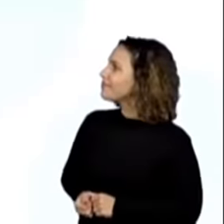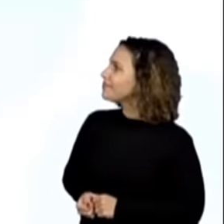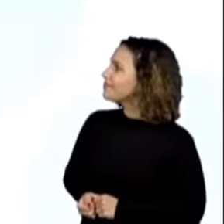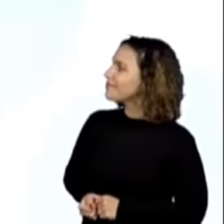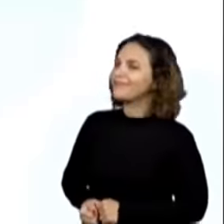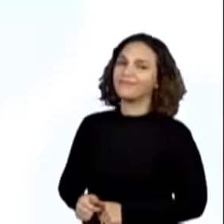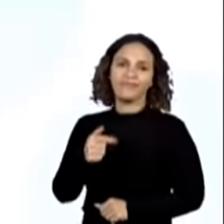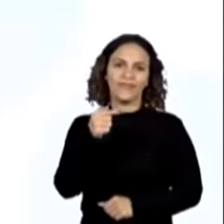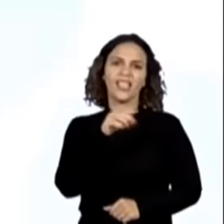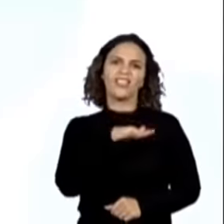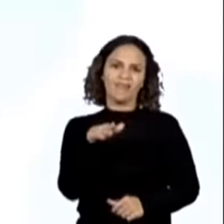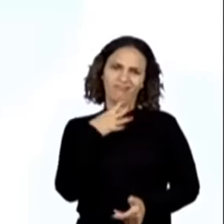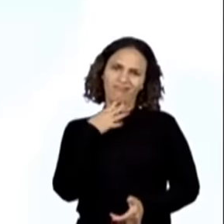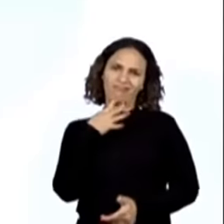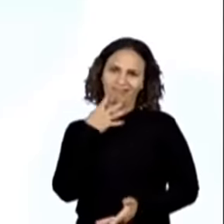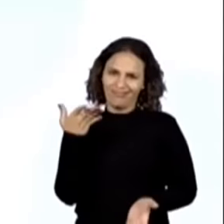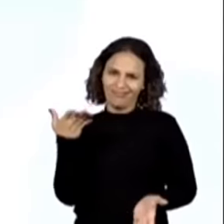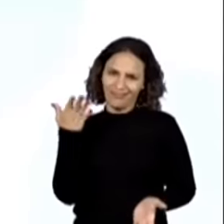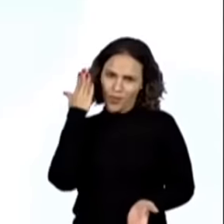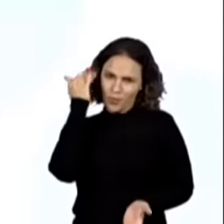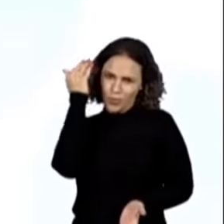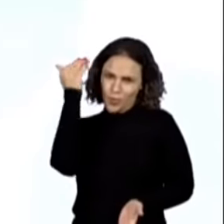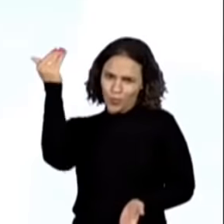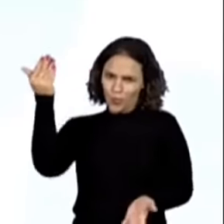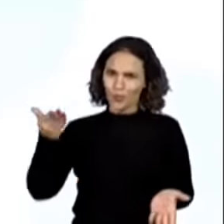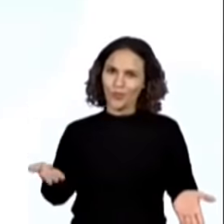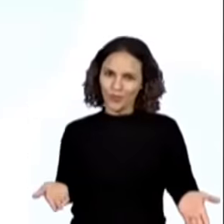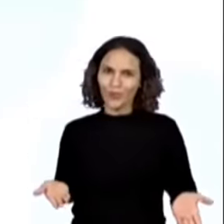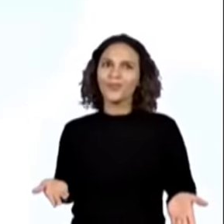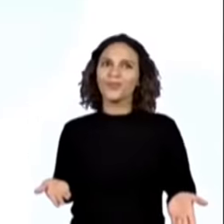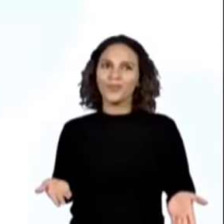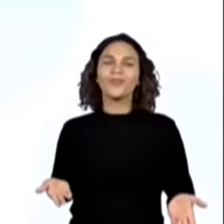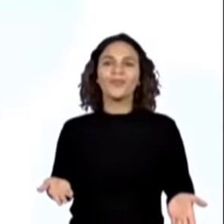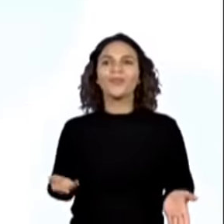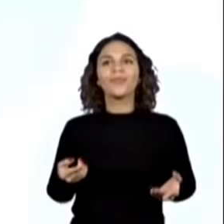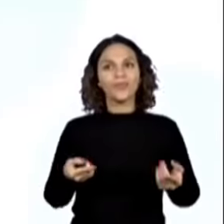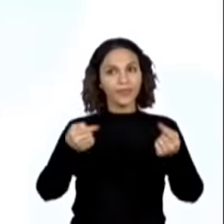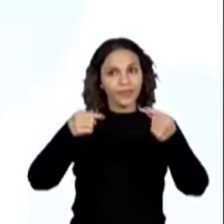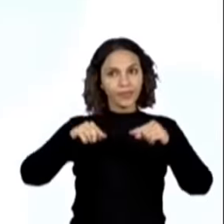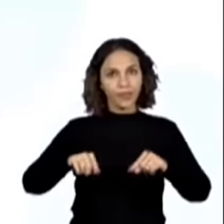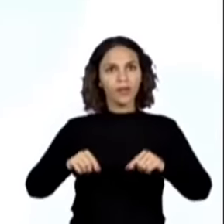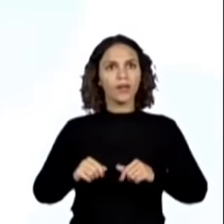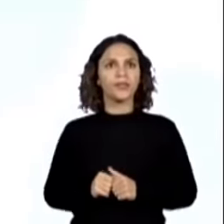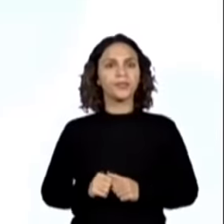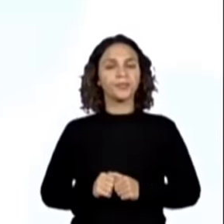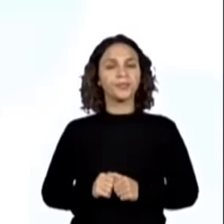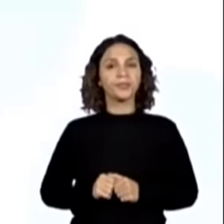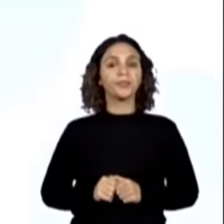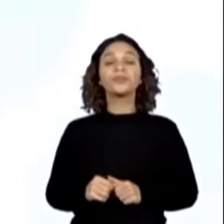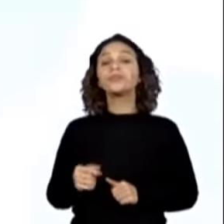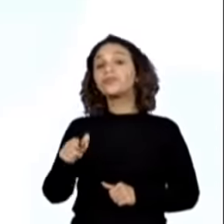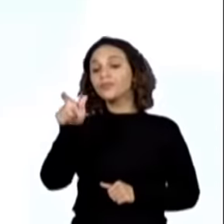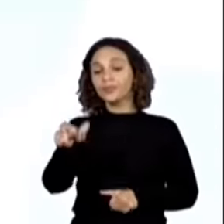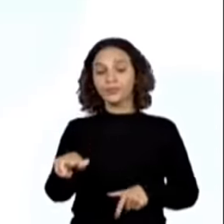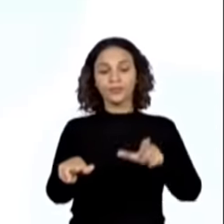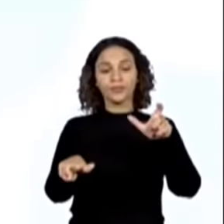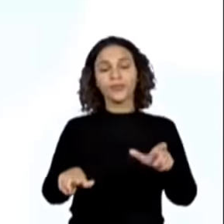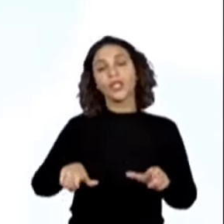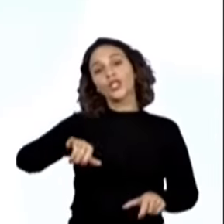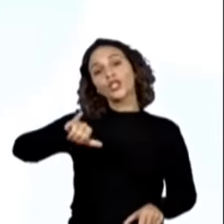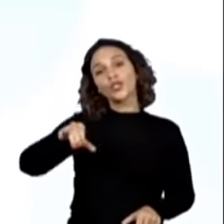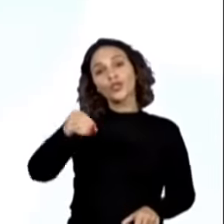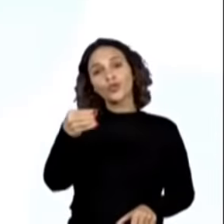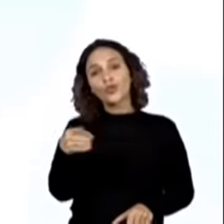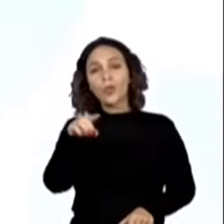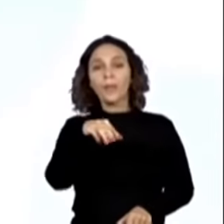É bem conhecido esse, né? Esse é bem conhecido. Segundo, João e Maria.